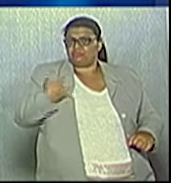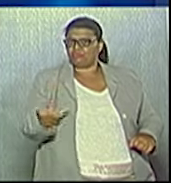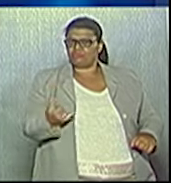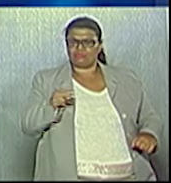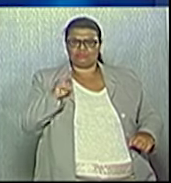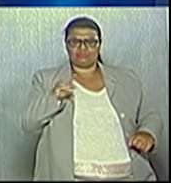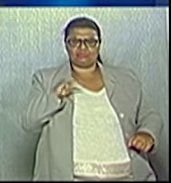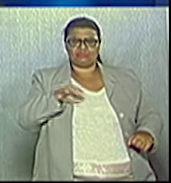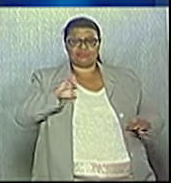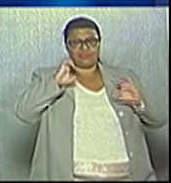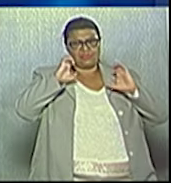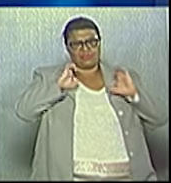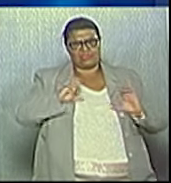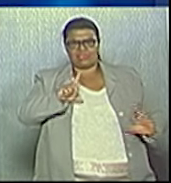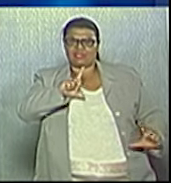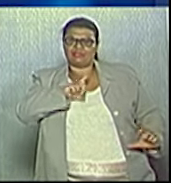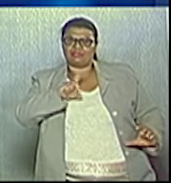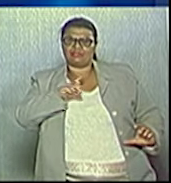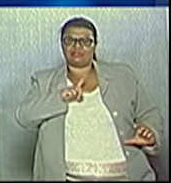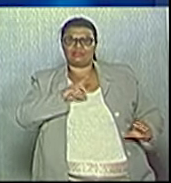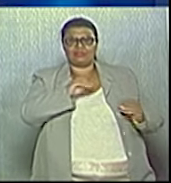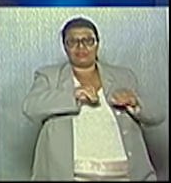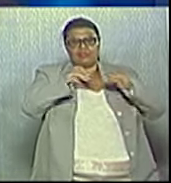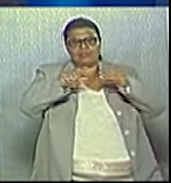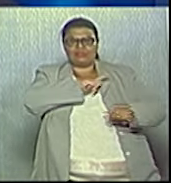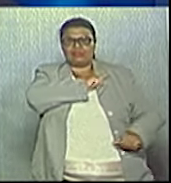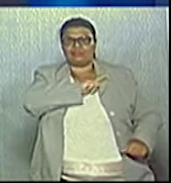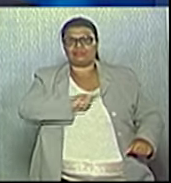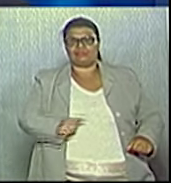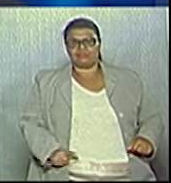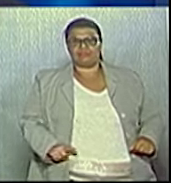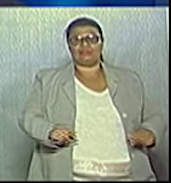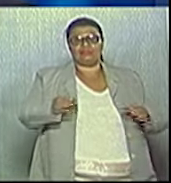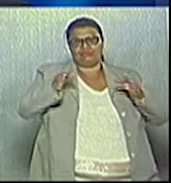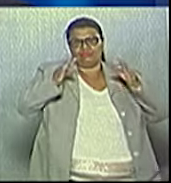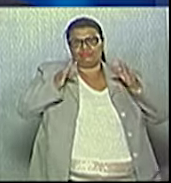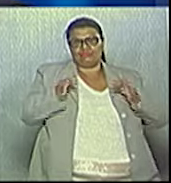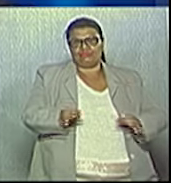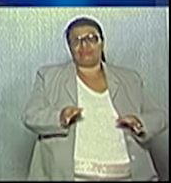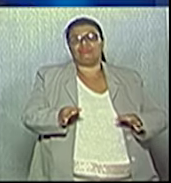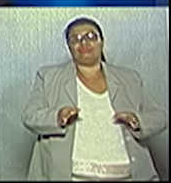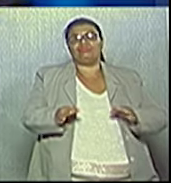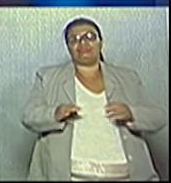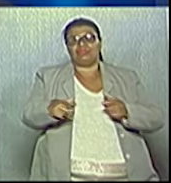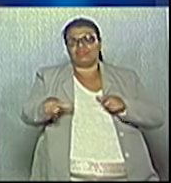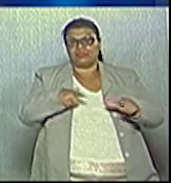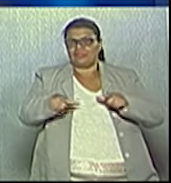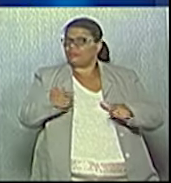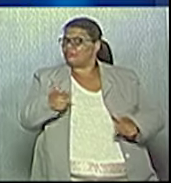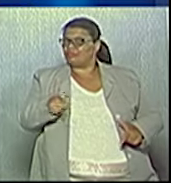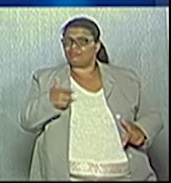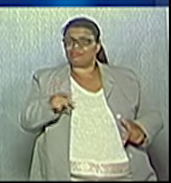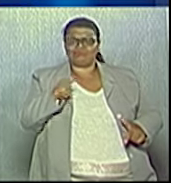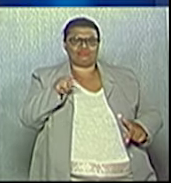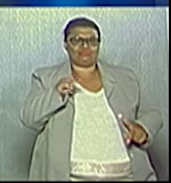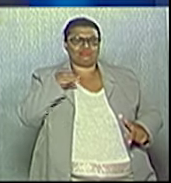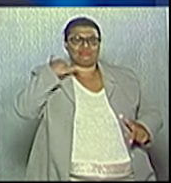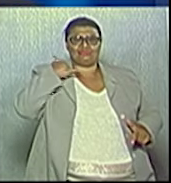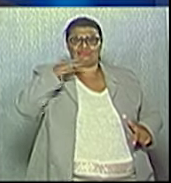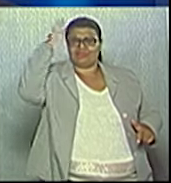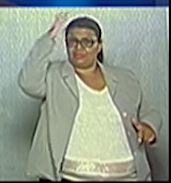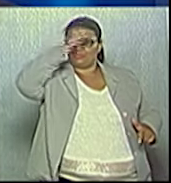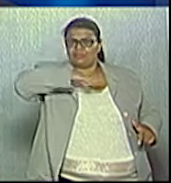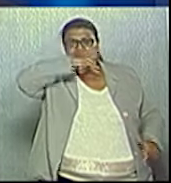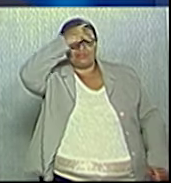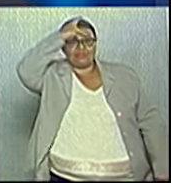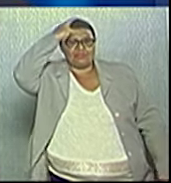tenho ética, porque eu saí do governo BASL, rompi, pedi exoneração, fiquei desempregado e nunca critiquei. Ao